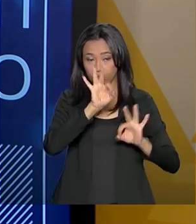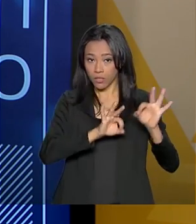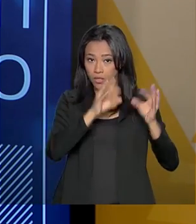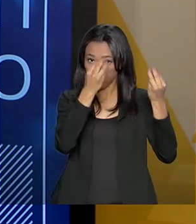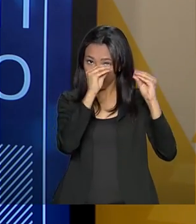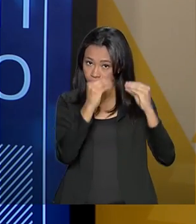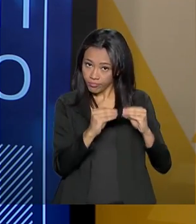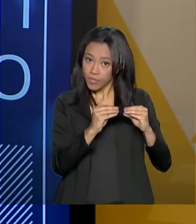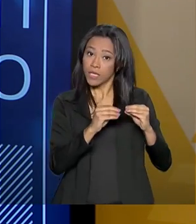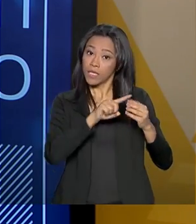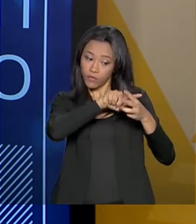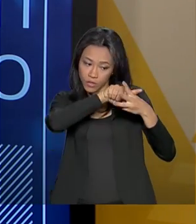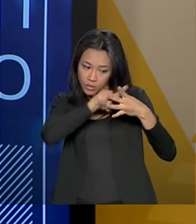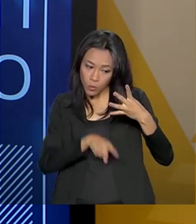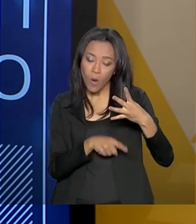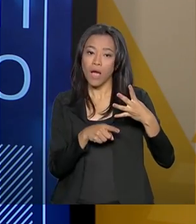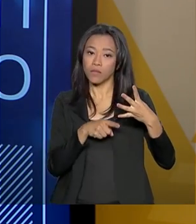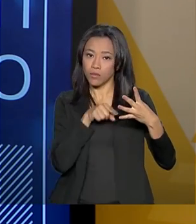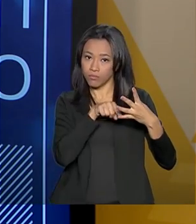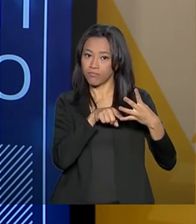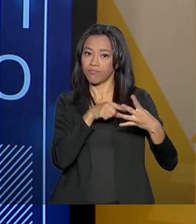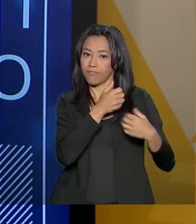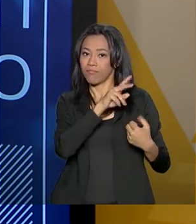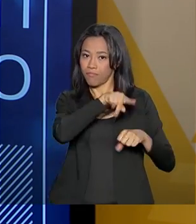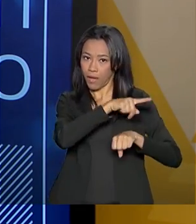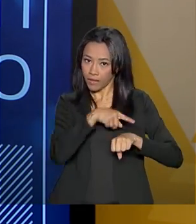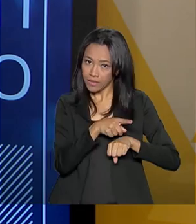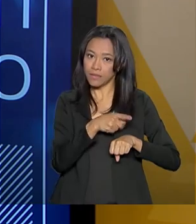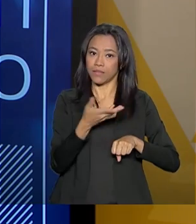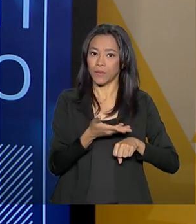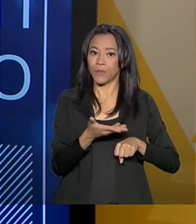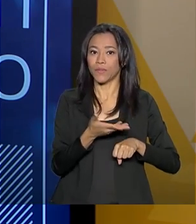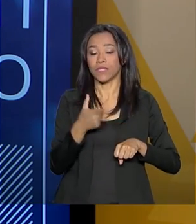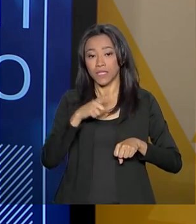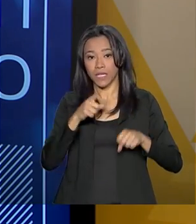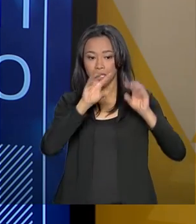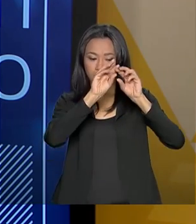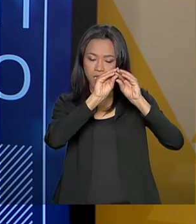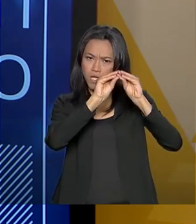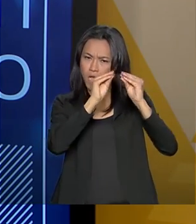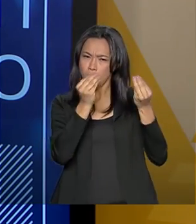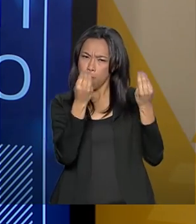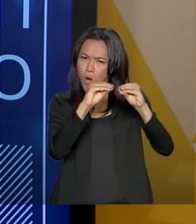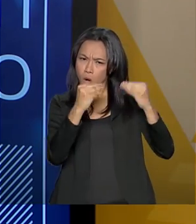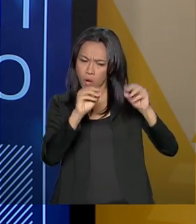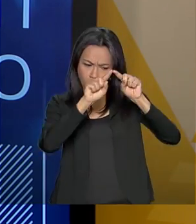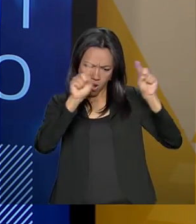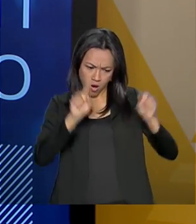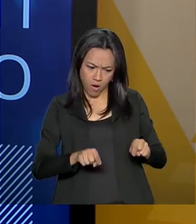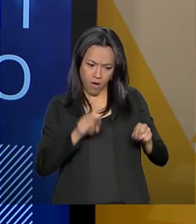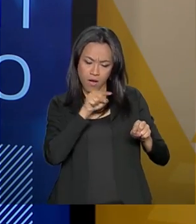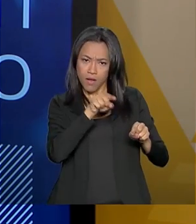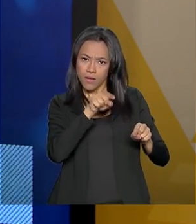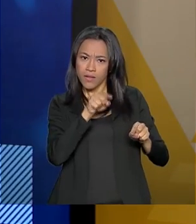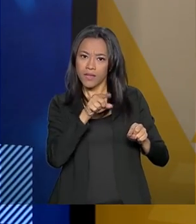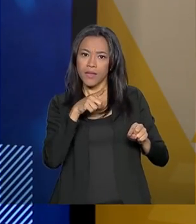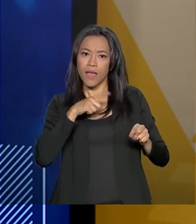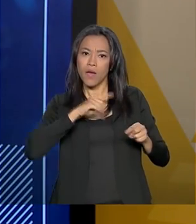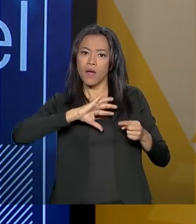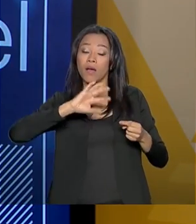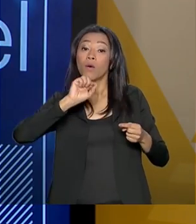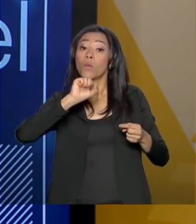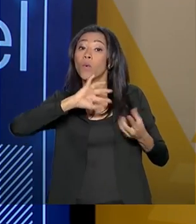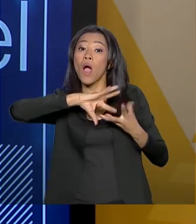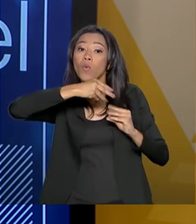quatro países, hoje foi ampliado e se chama Cotton 5, é o algodão 5, com